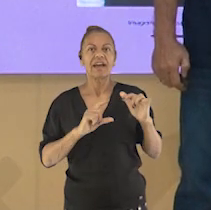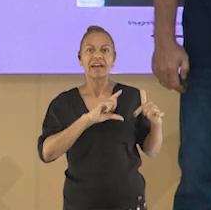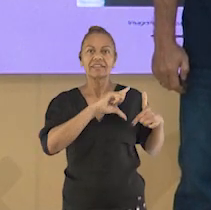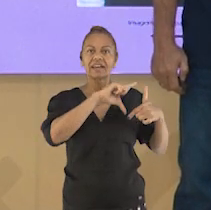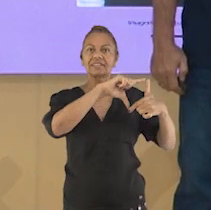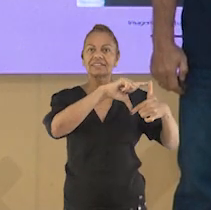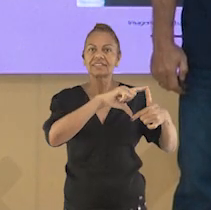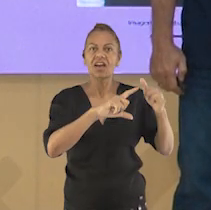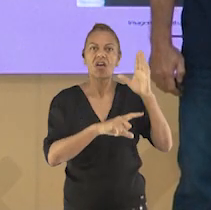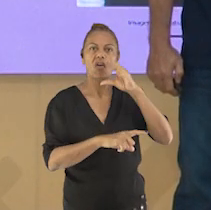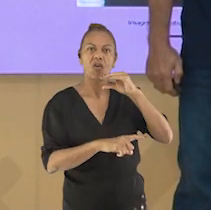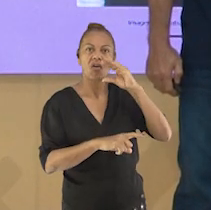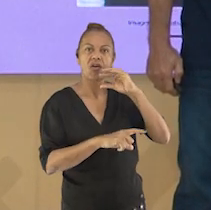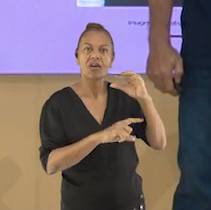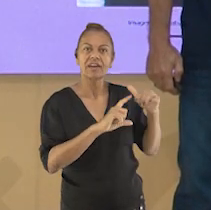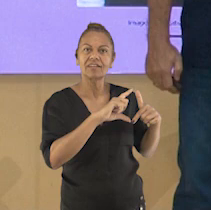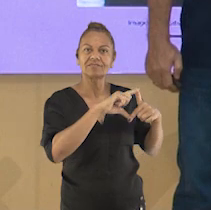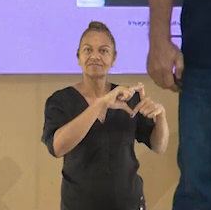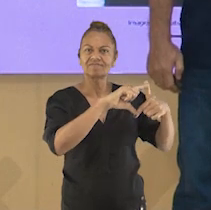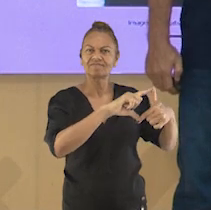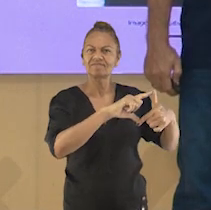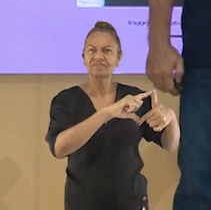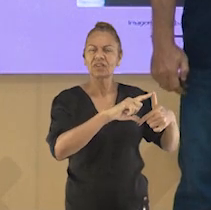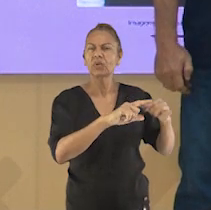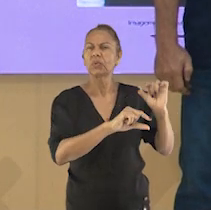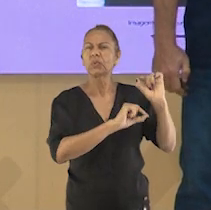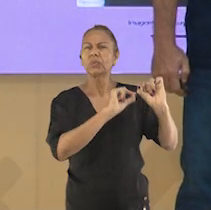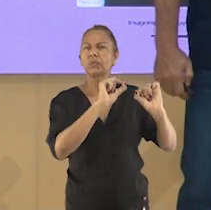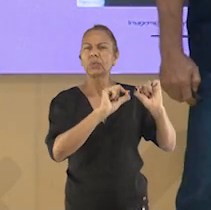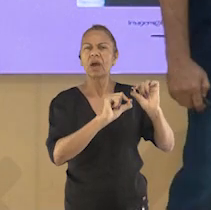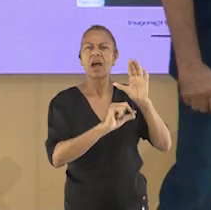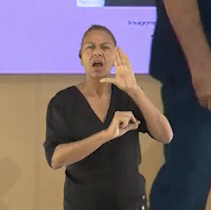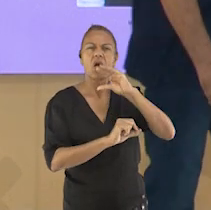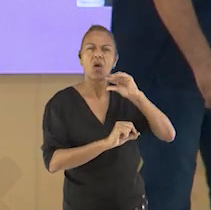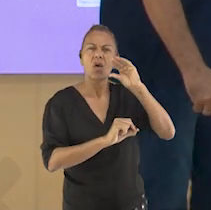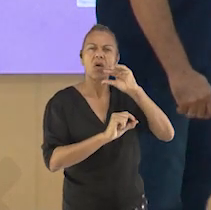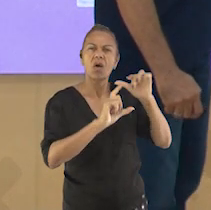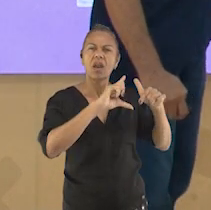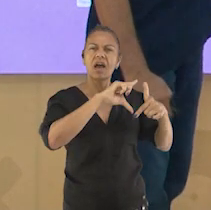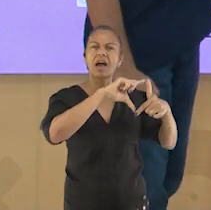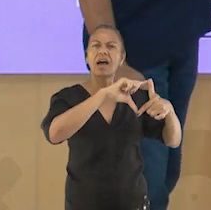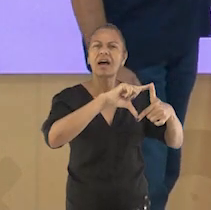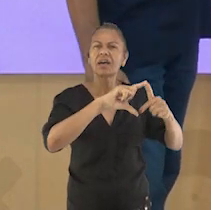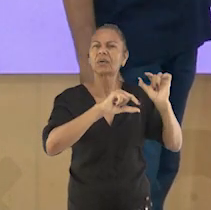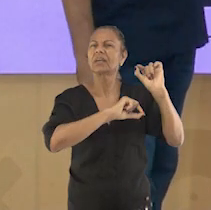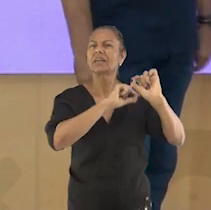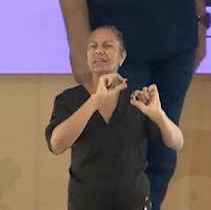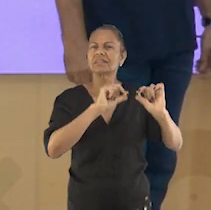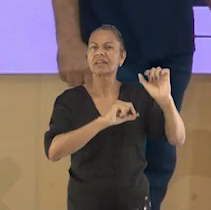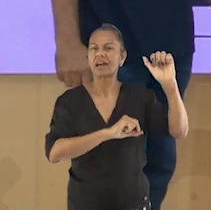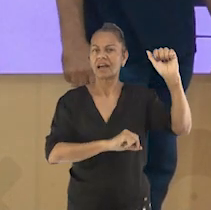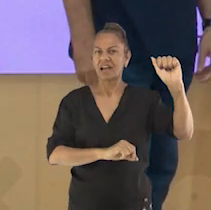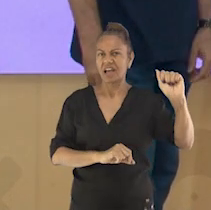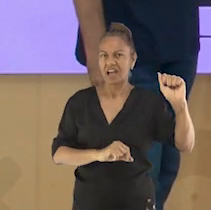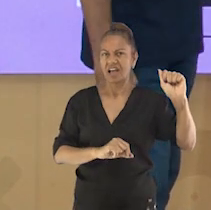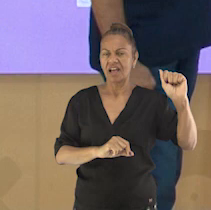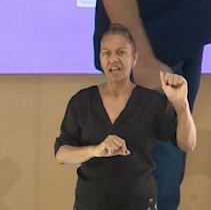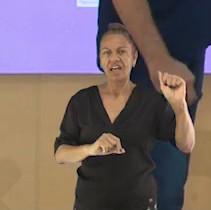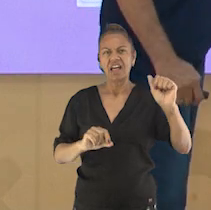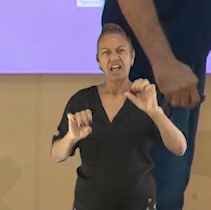religiões afro-brasileiras. E podemos perguntar O que é a tradição oral?